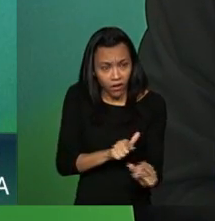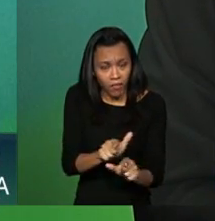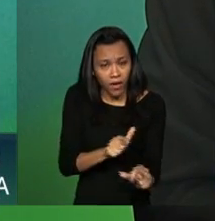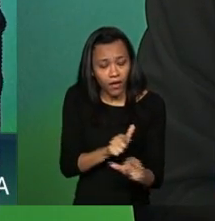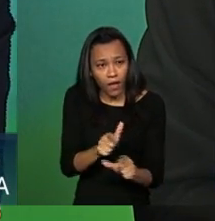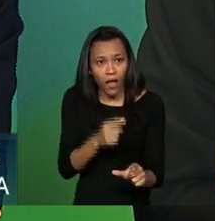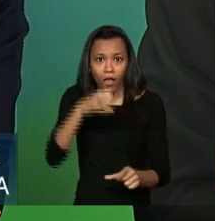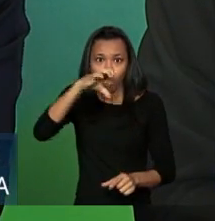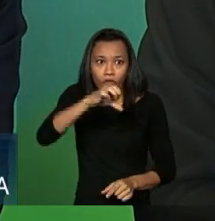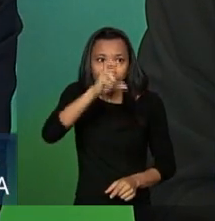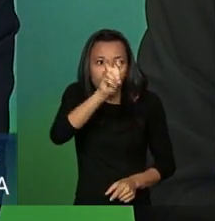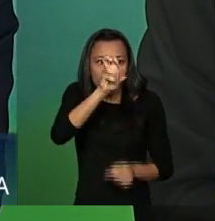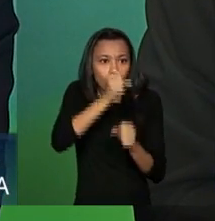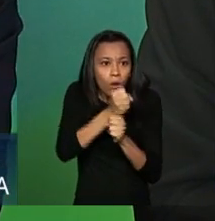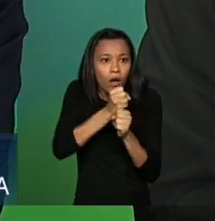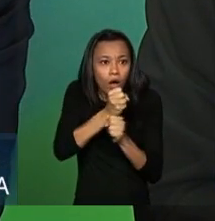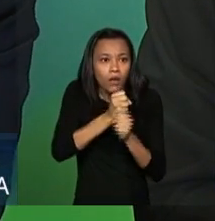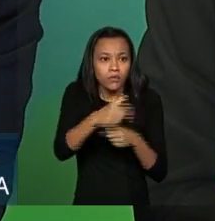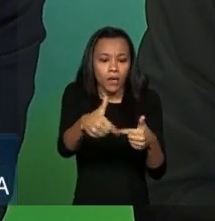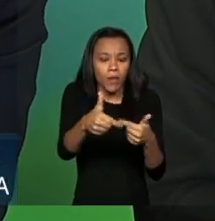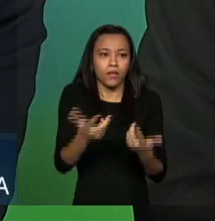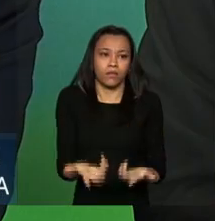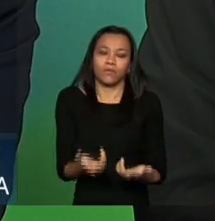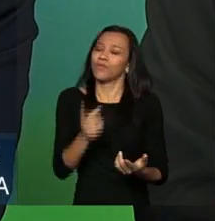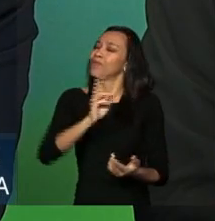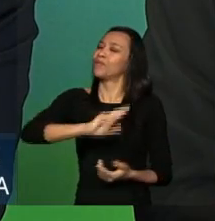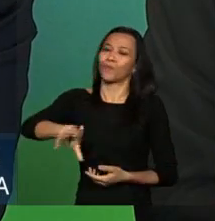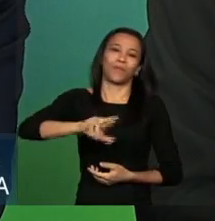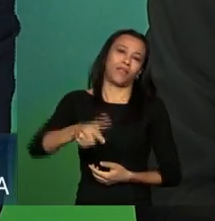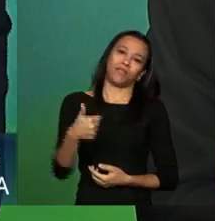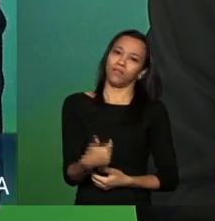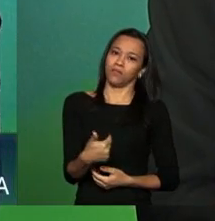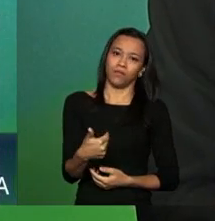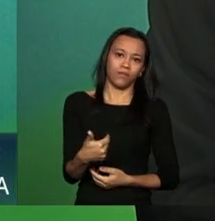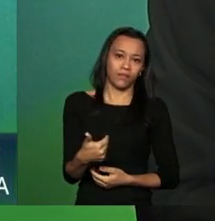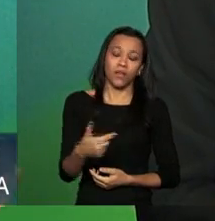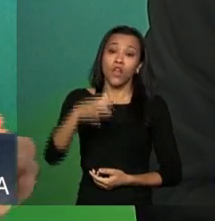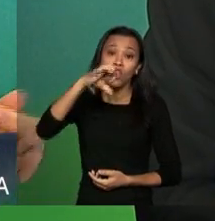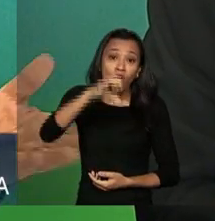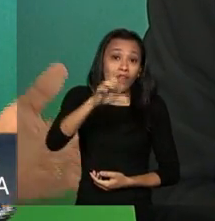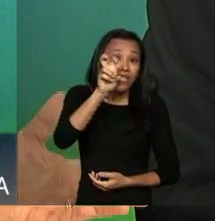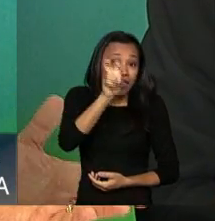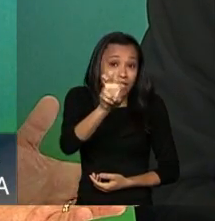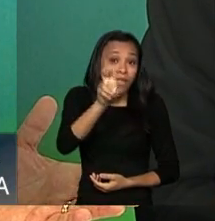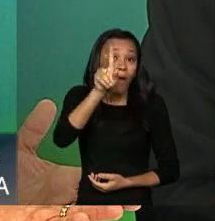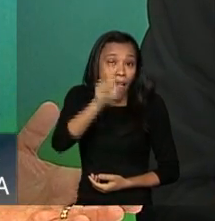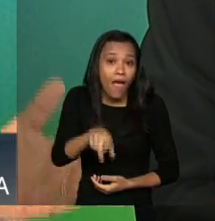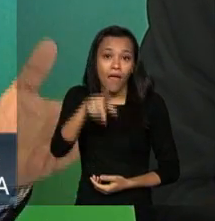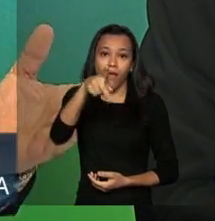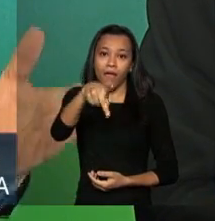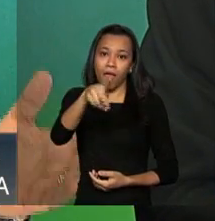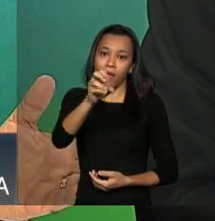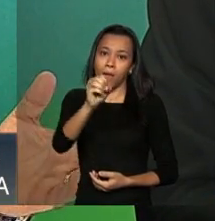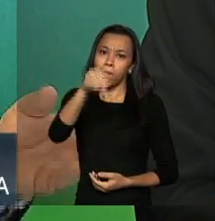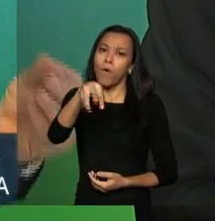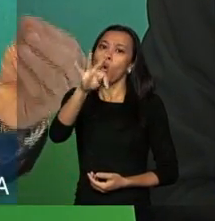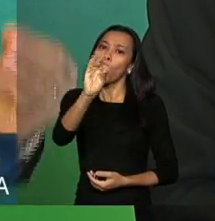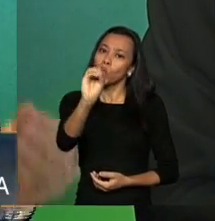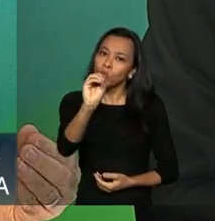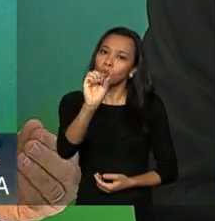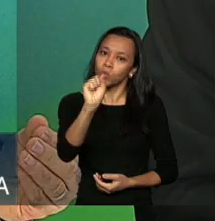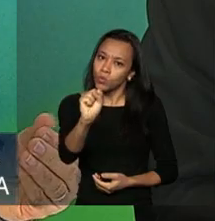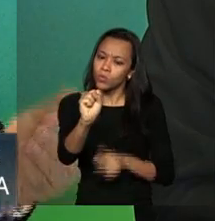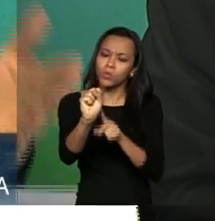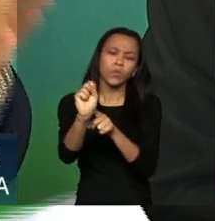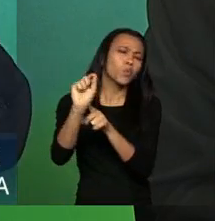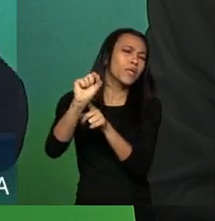95 anos? Não é isso. 95 são pontos. E o que são pontos? Pontos é